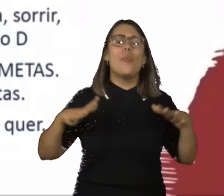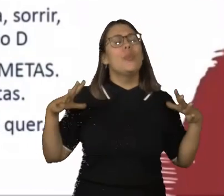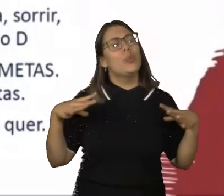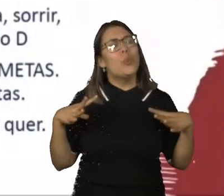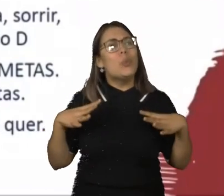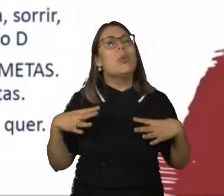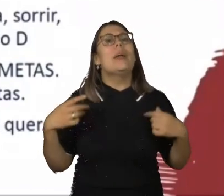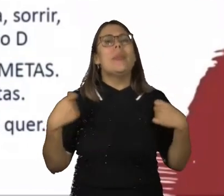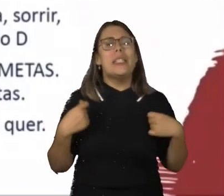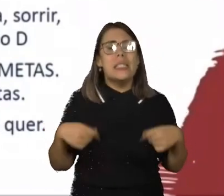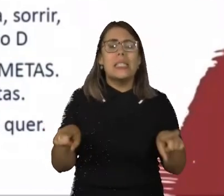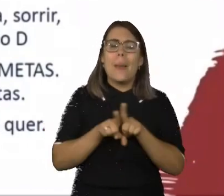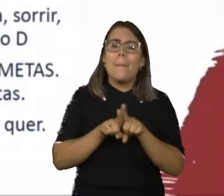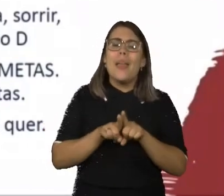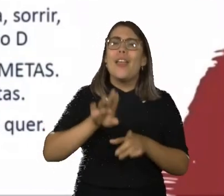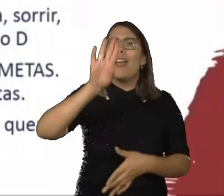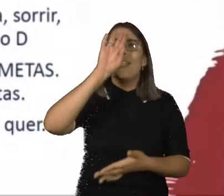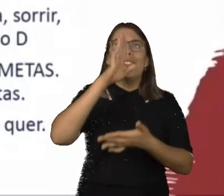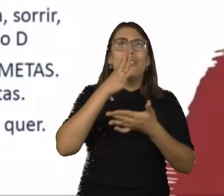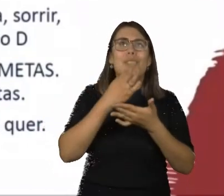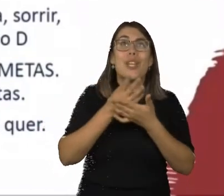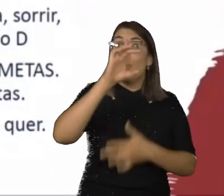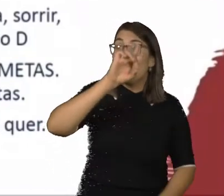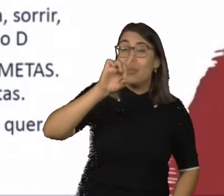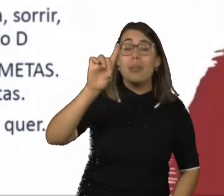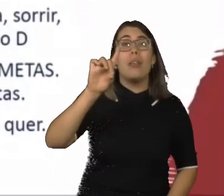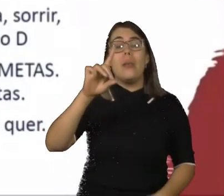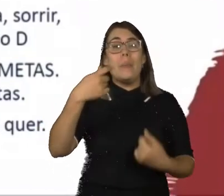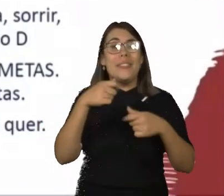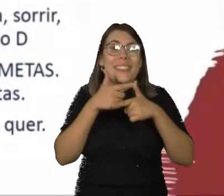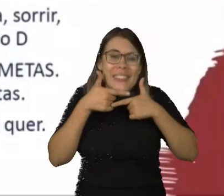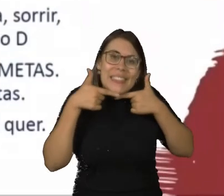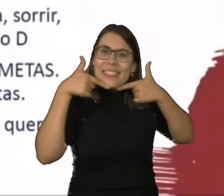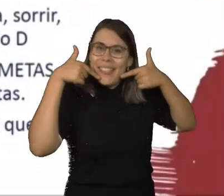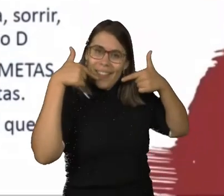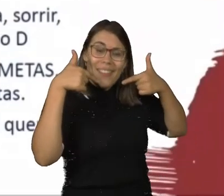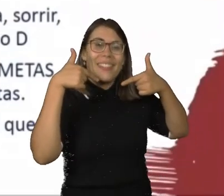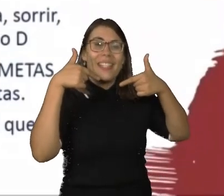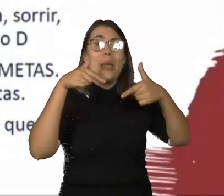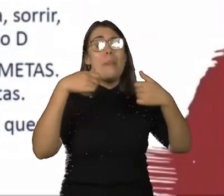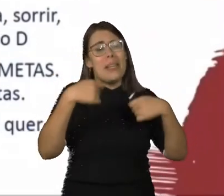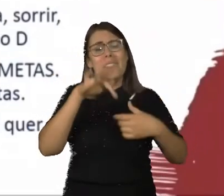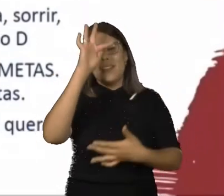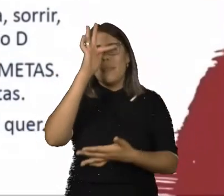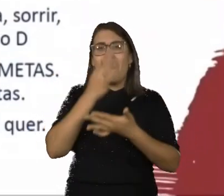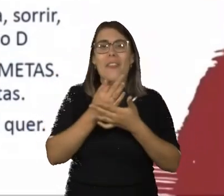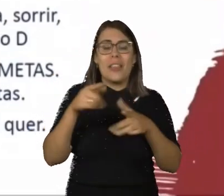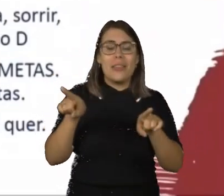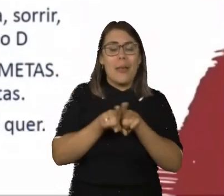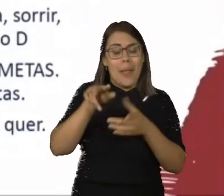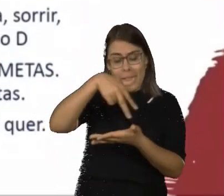espiritualidade, da atividade física, de sorrir, é um movimento lá, mais de 70 músculos quando a gente sorri e dança, né. Ler,